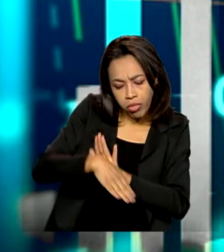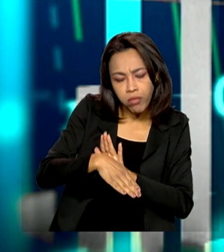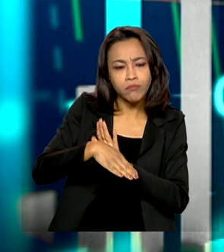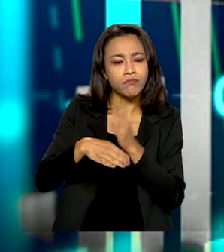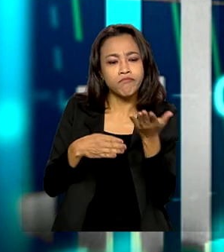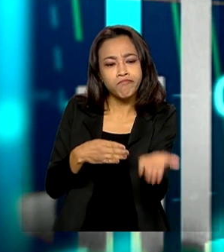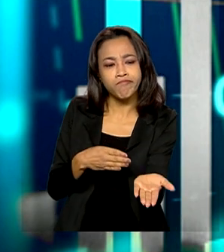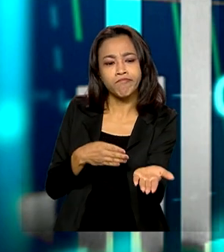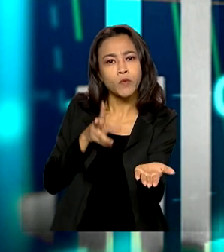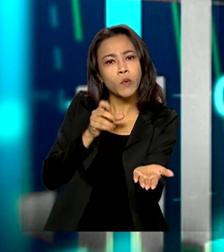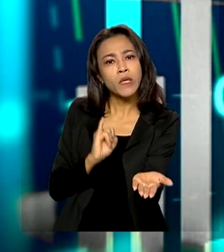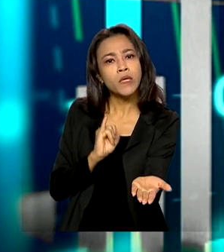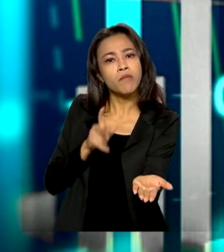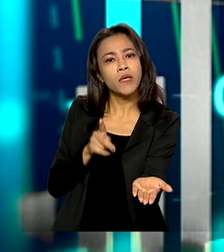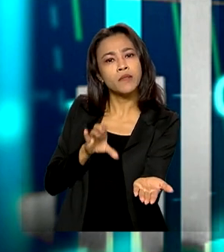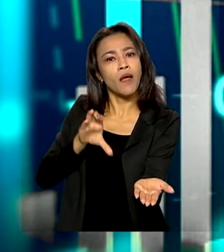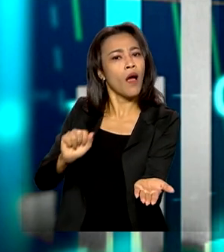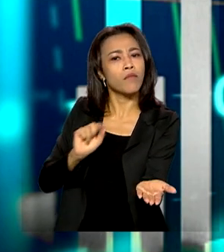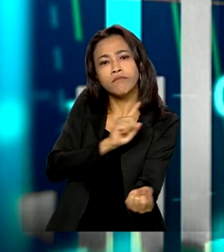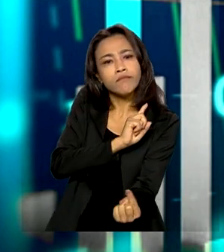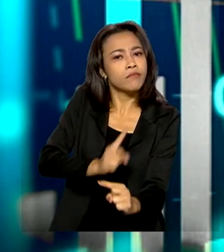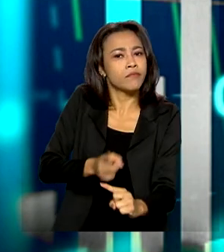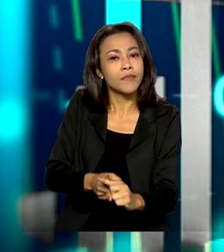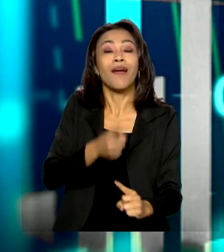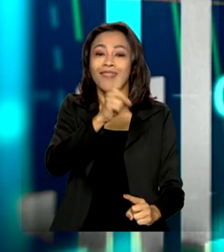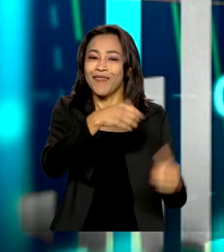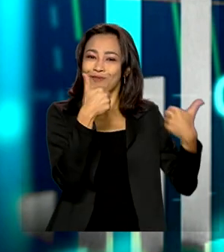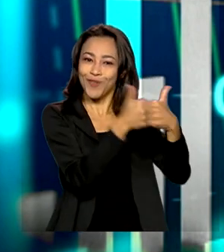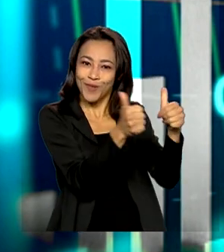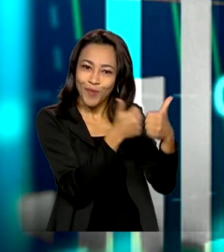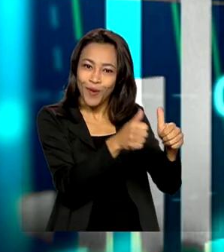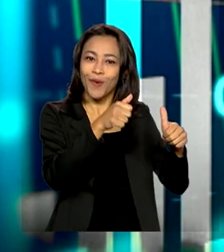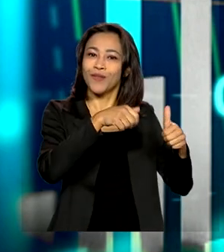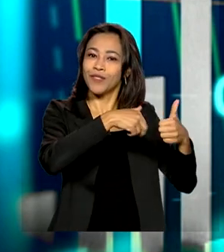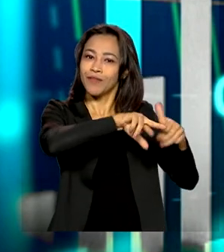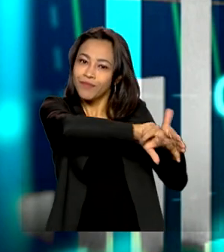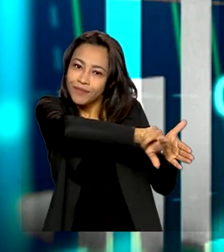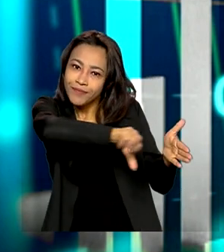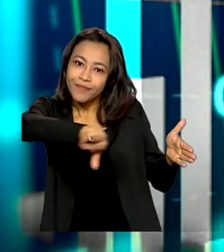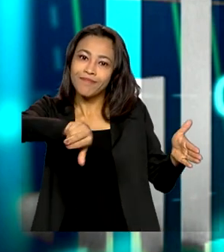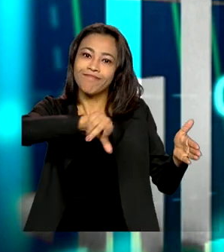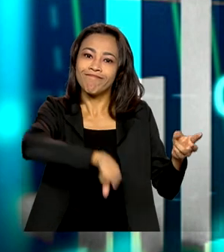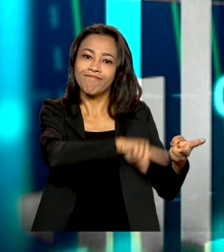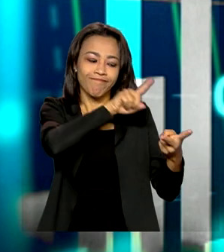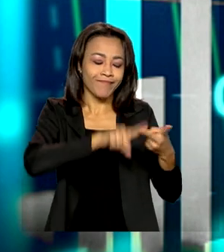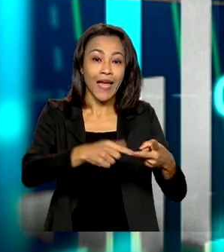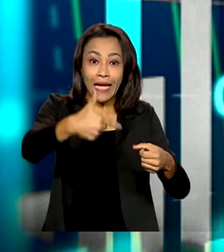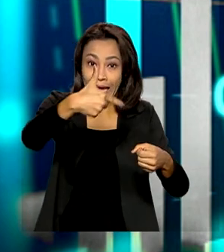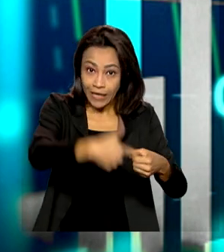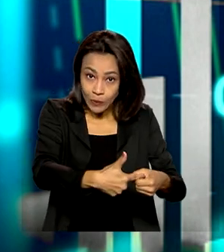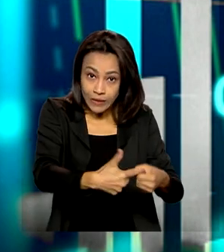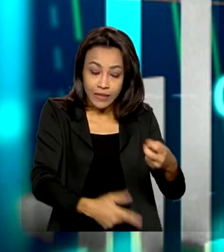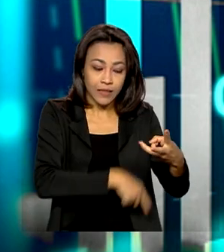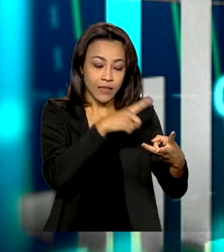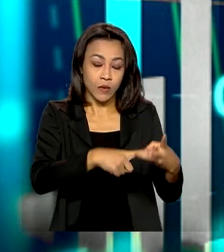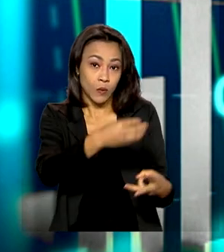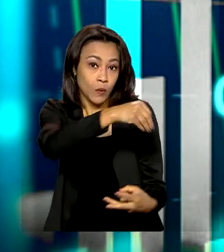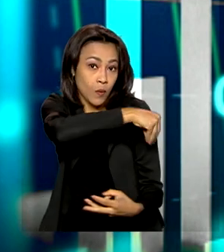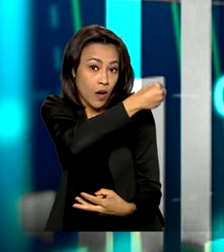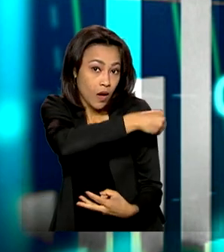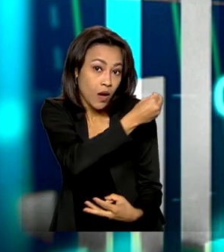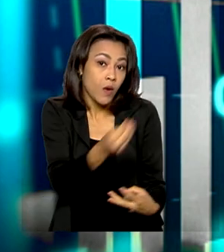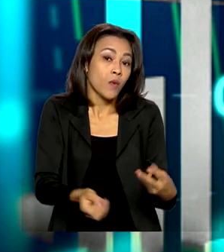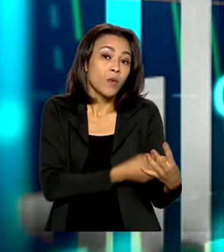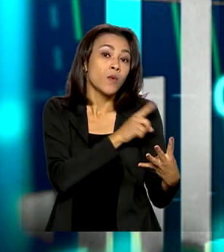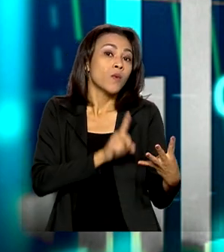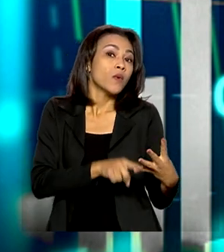-15, de julho, então? Nós temos, principalmente, transportes e aí inclua-se a queda nos preços da gasolina e do álcool e também temos a